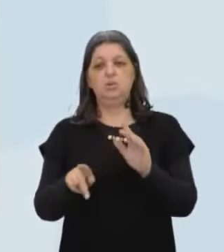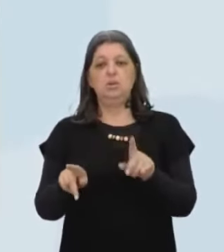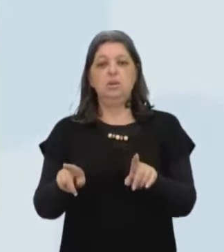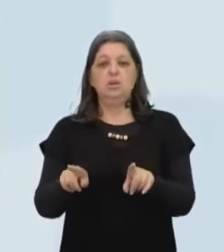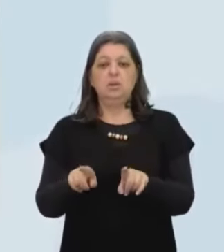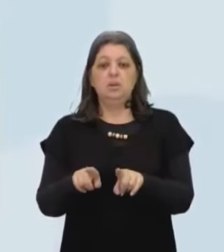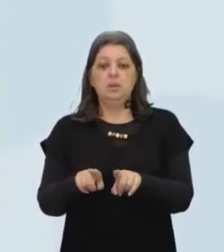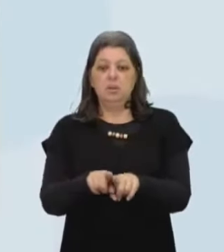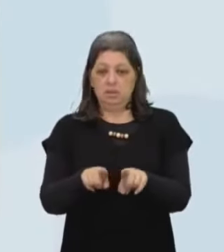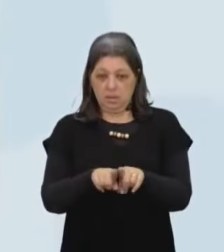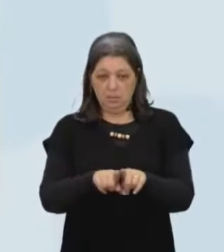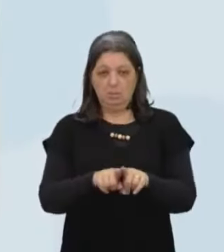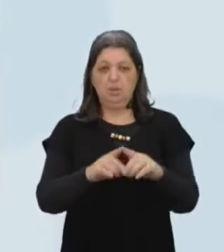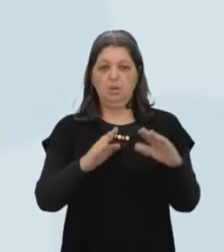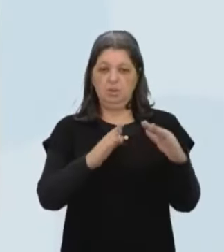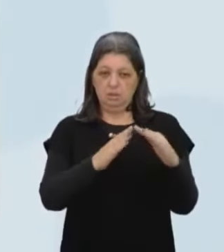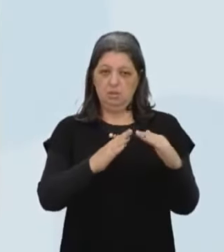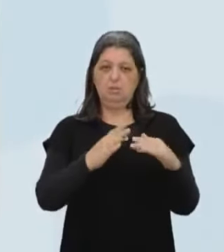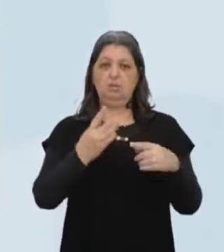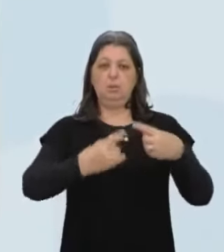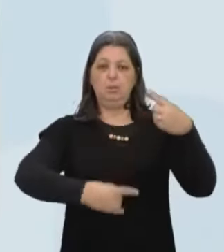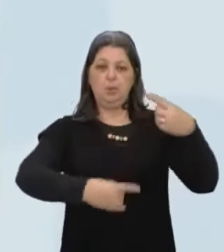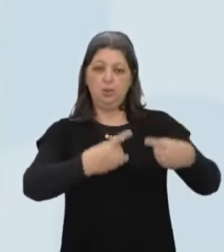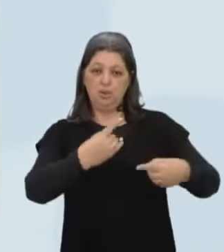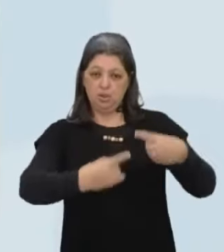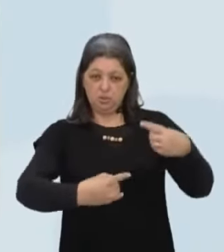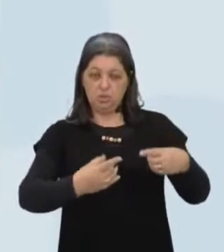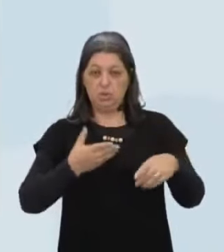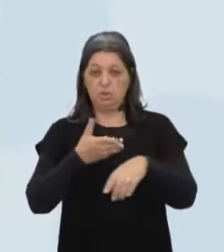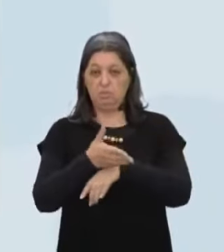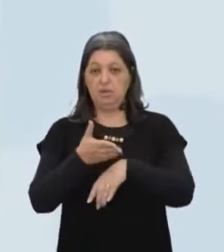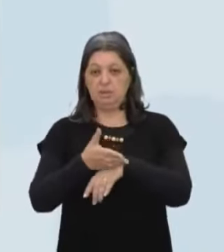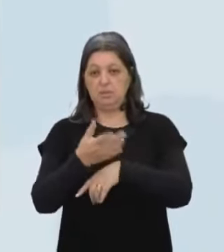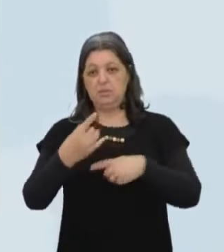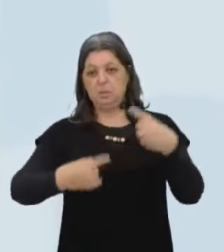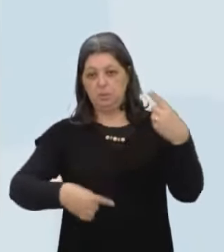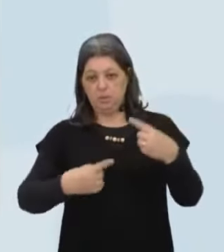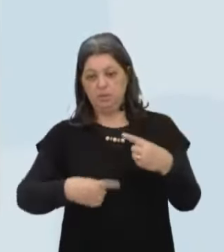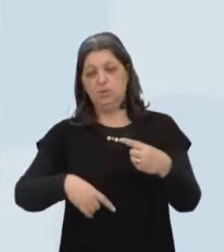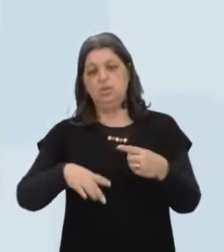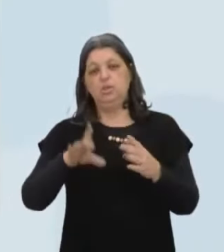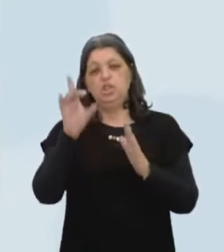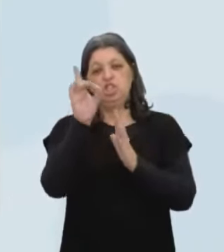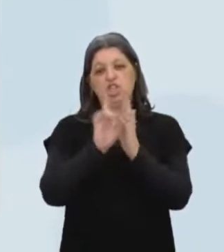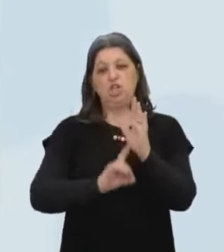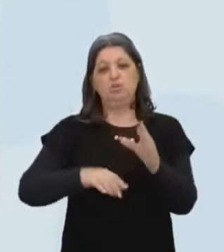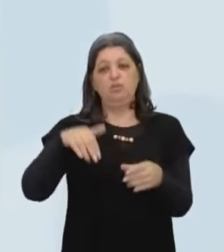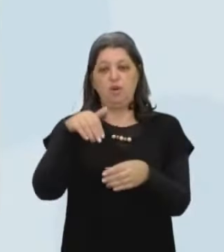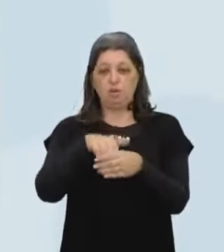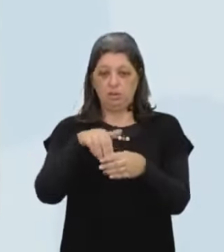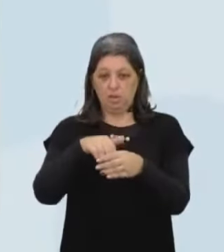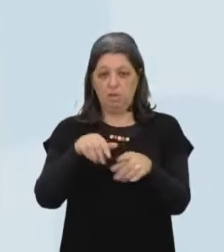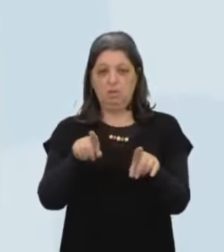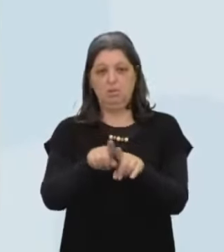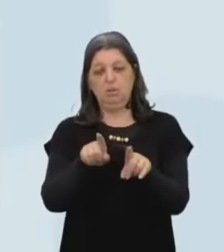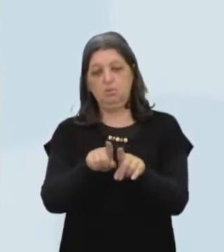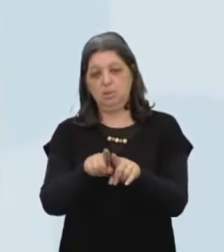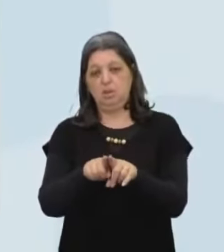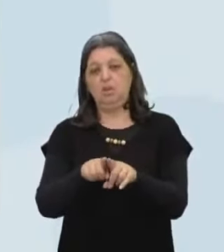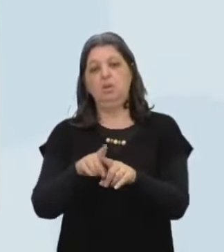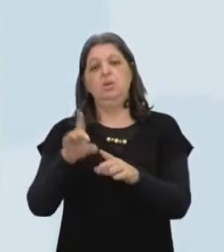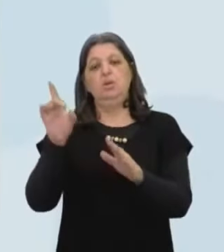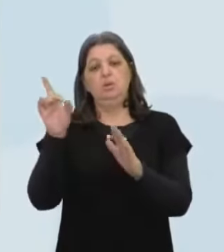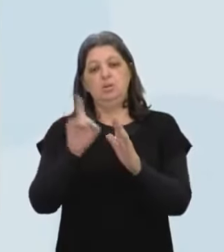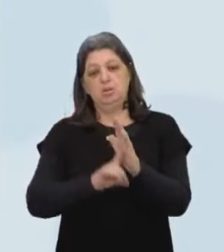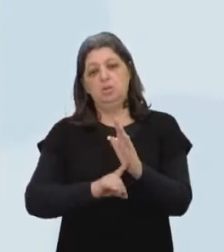também tem outros direitos O político Que é a participação política Com o direito de votar Por exemplo E os direitos sociais Que é o direito à